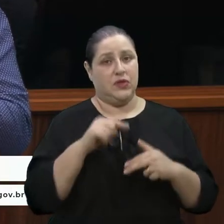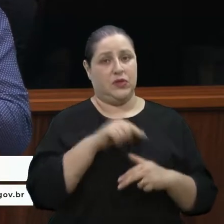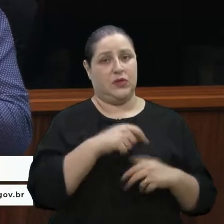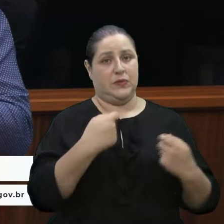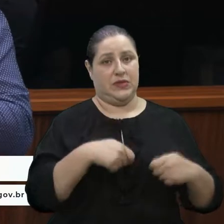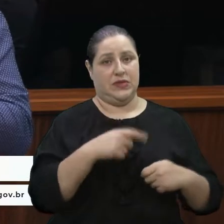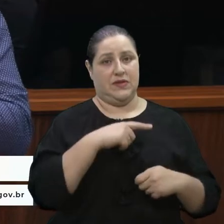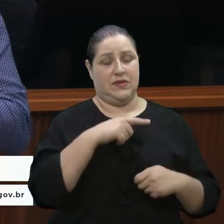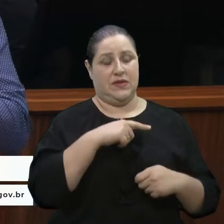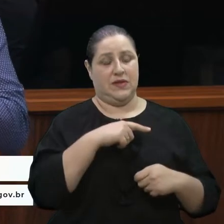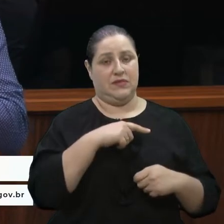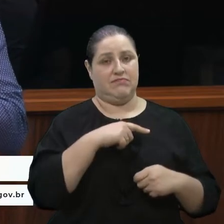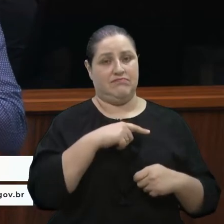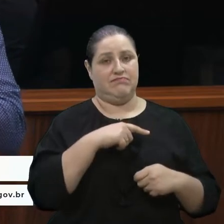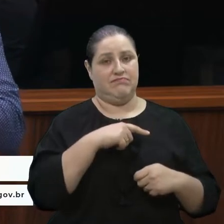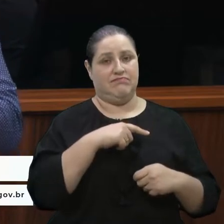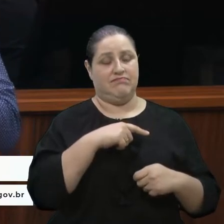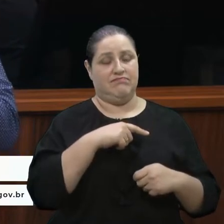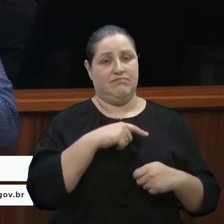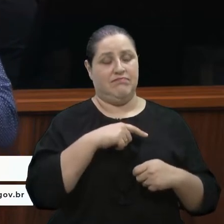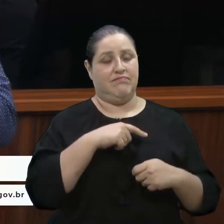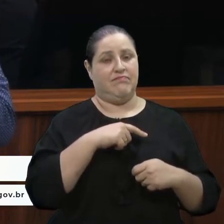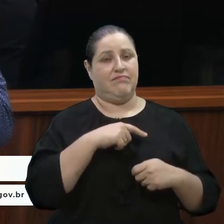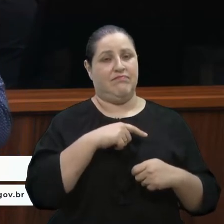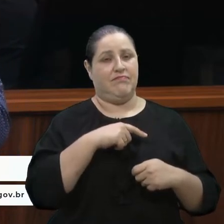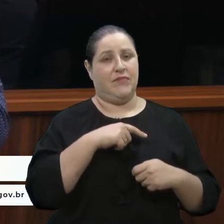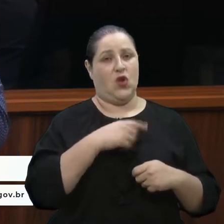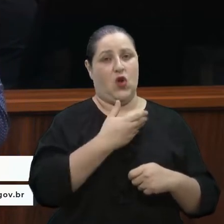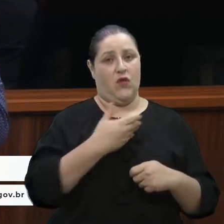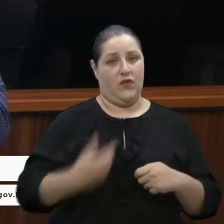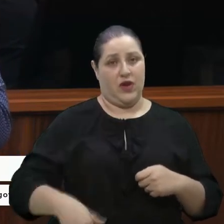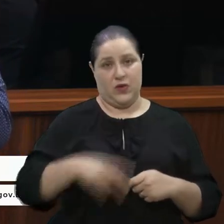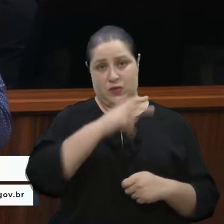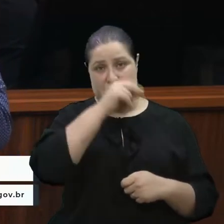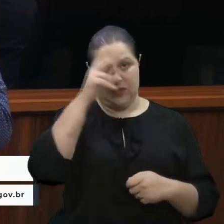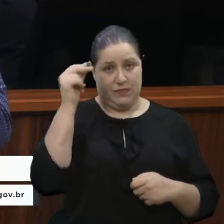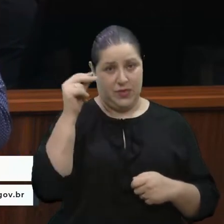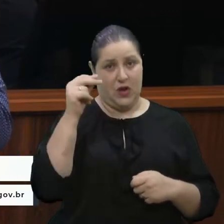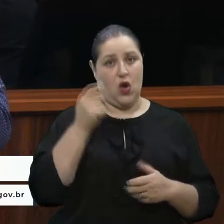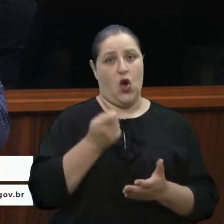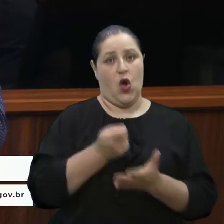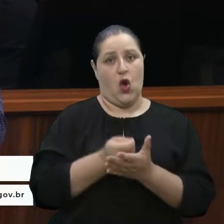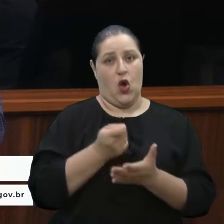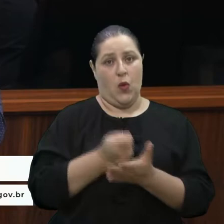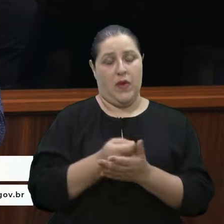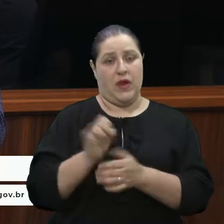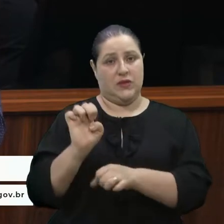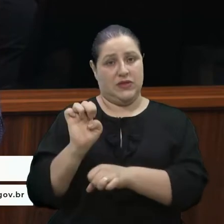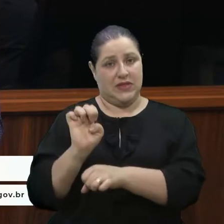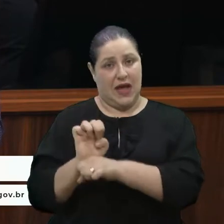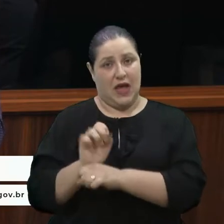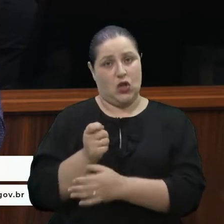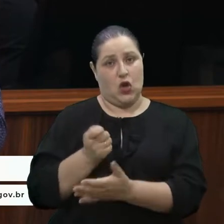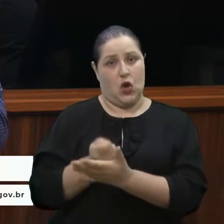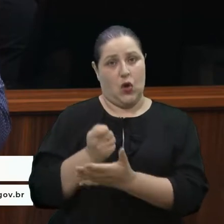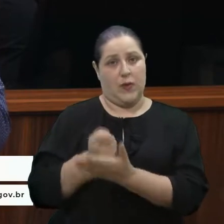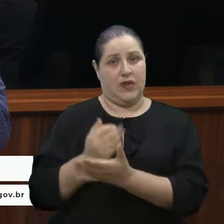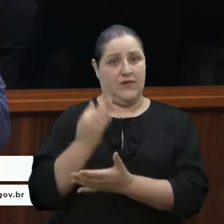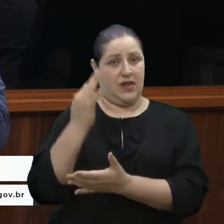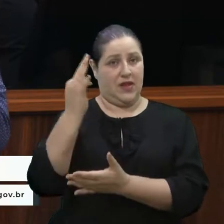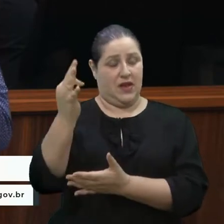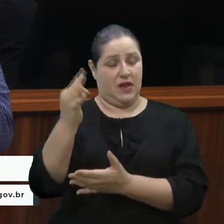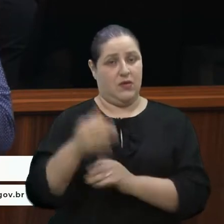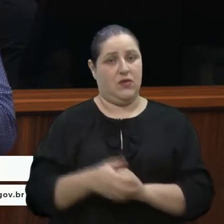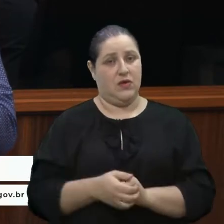a altivez do governo municipal, cobrando dos entes federados do Estado e da União, que